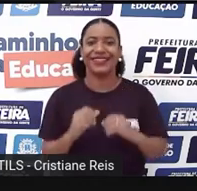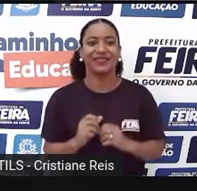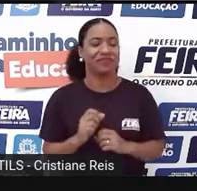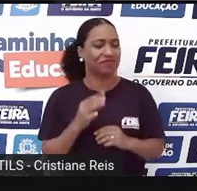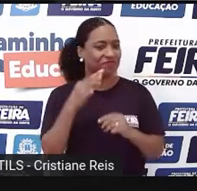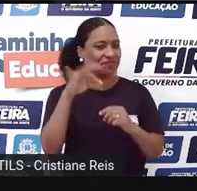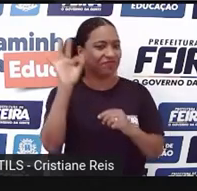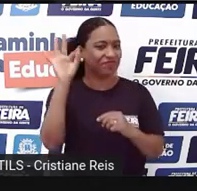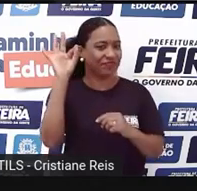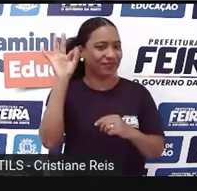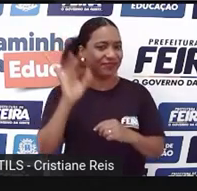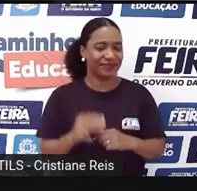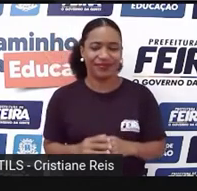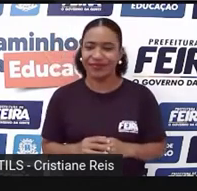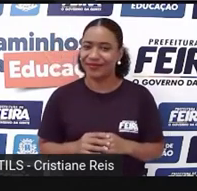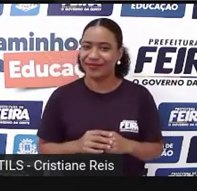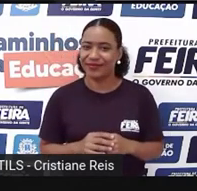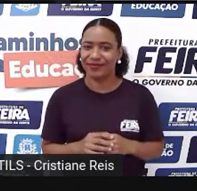Number two.